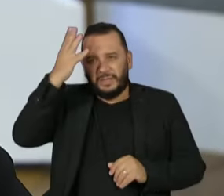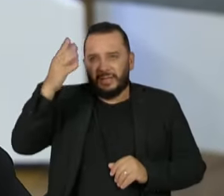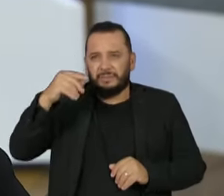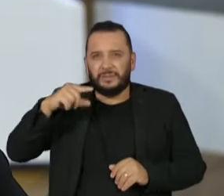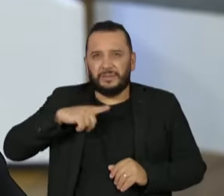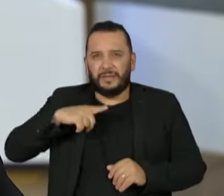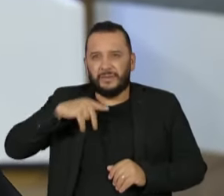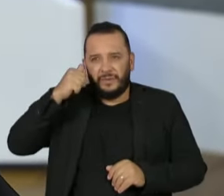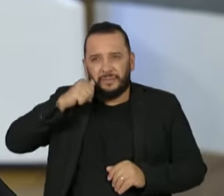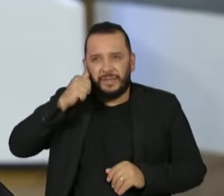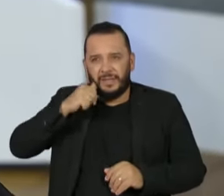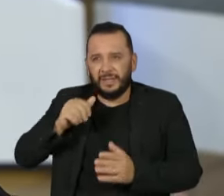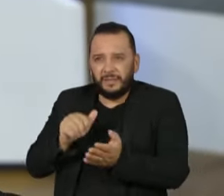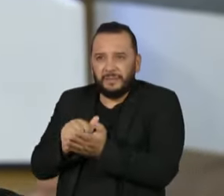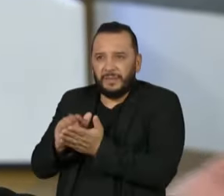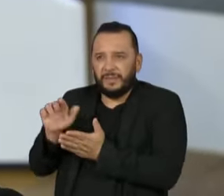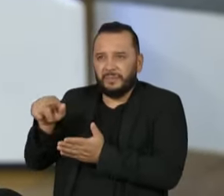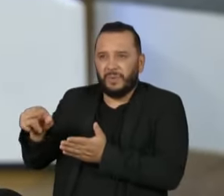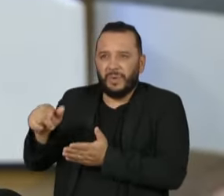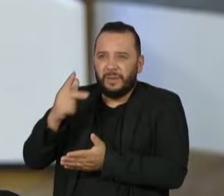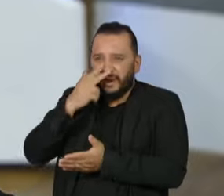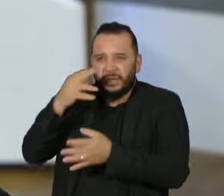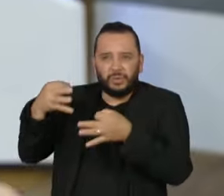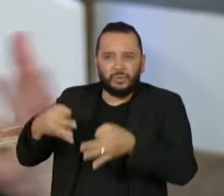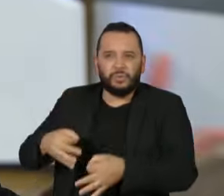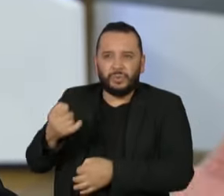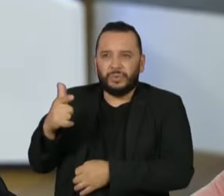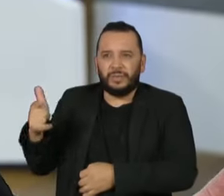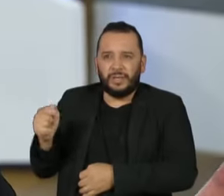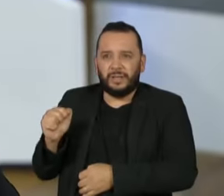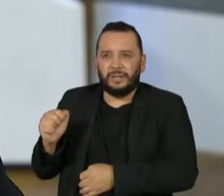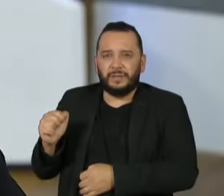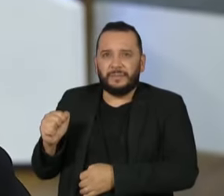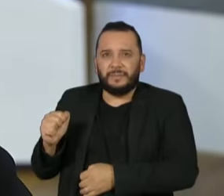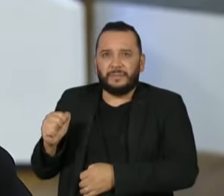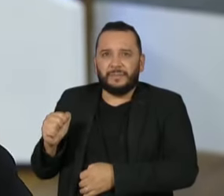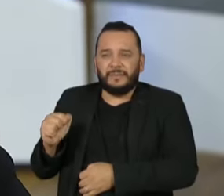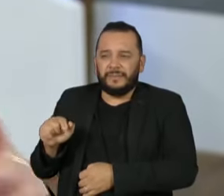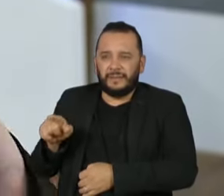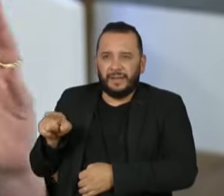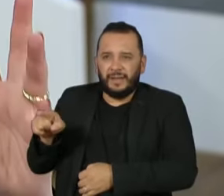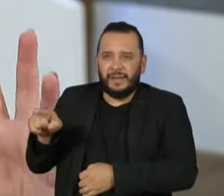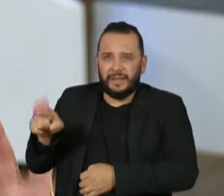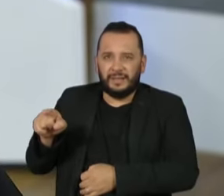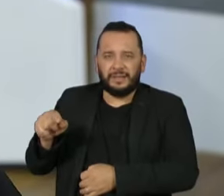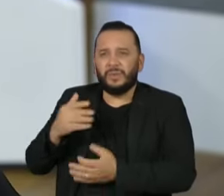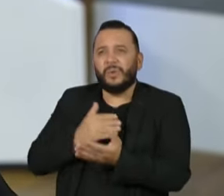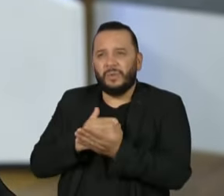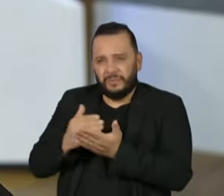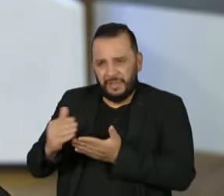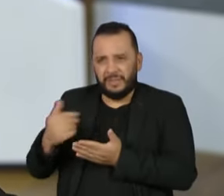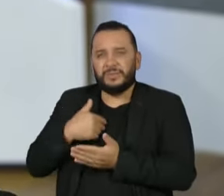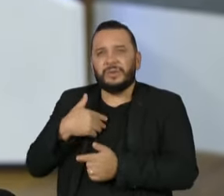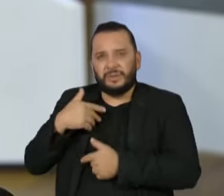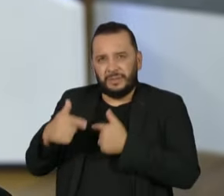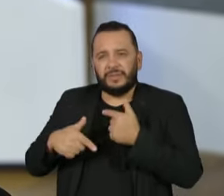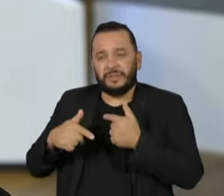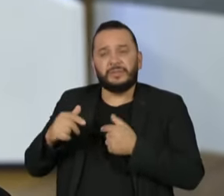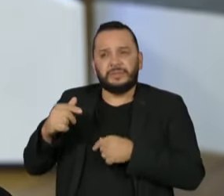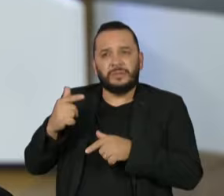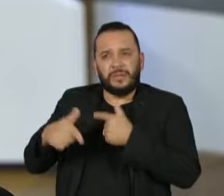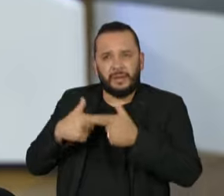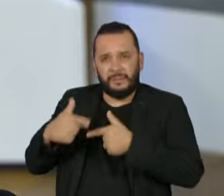foi mandada embora de forma injusta e eu falei apenas, acho que ela nem está mais no IFAM, logo no início do mandato do presidente